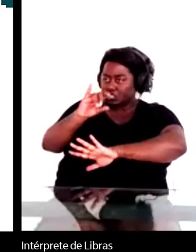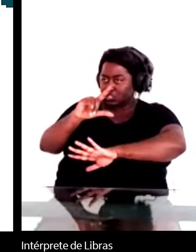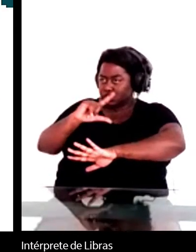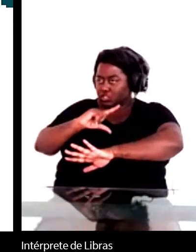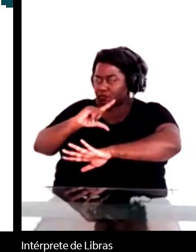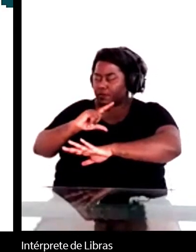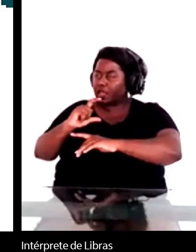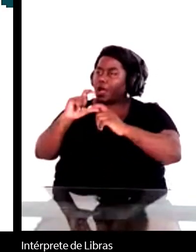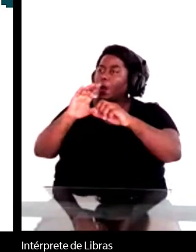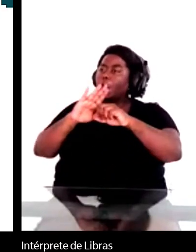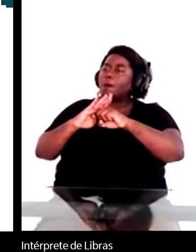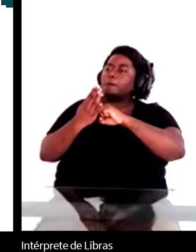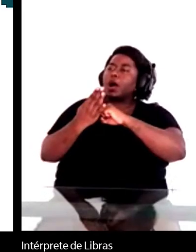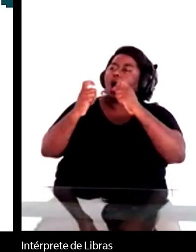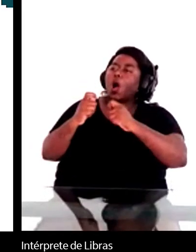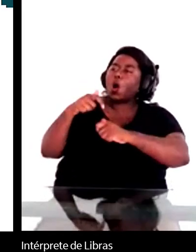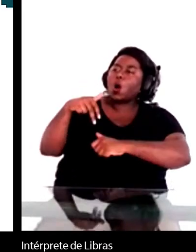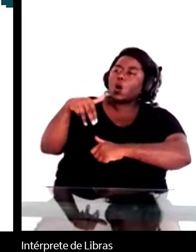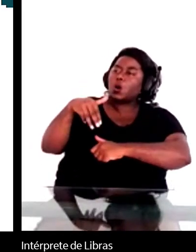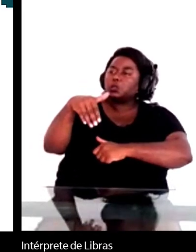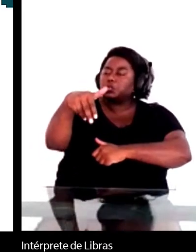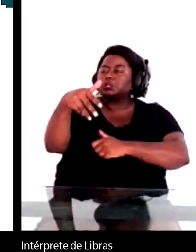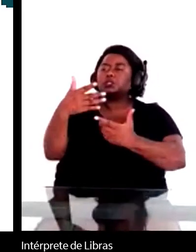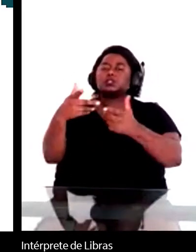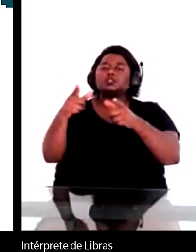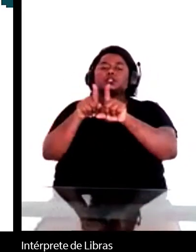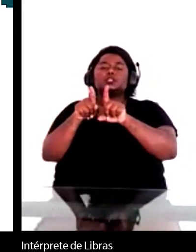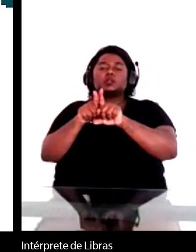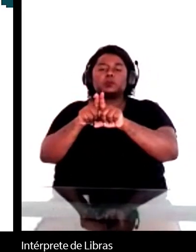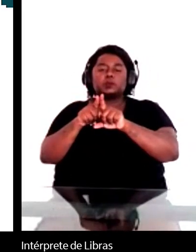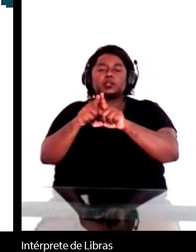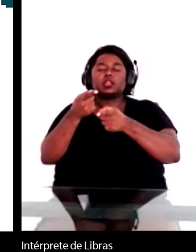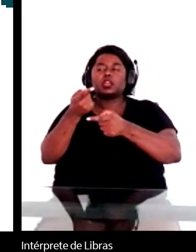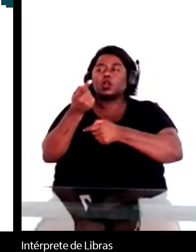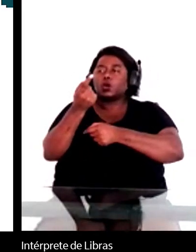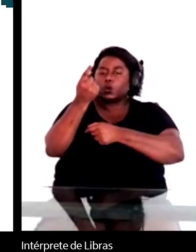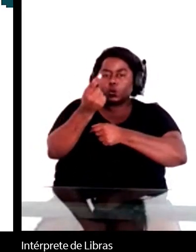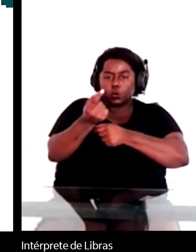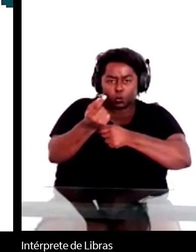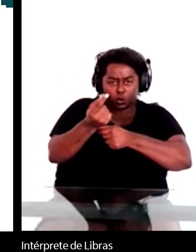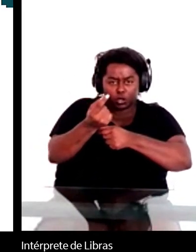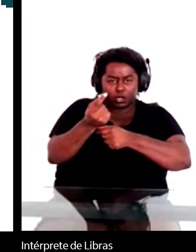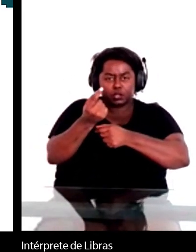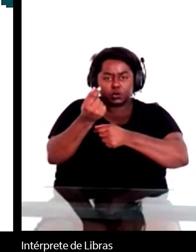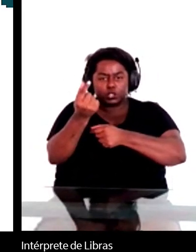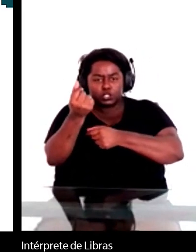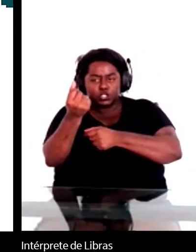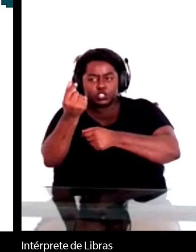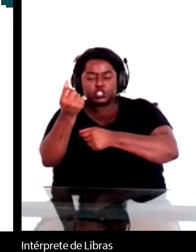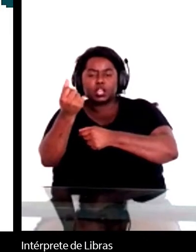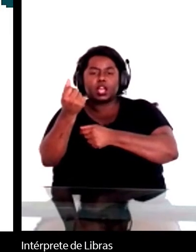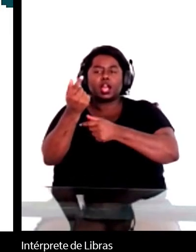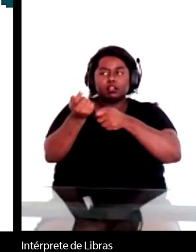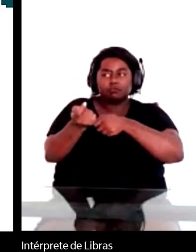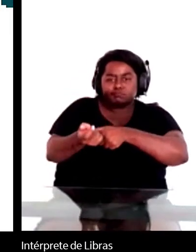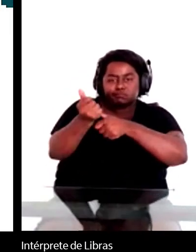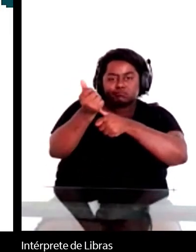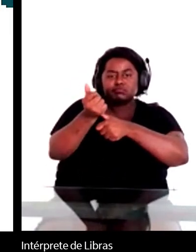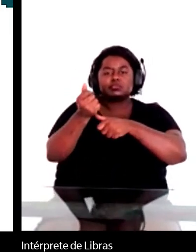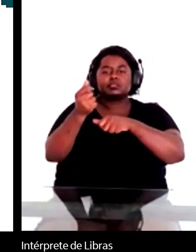onde andava e a quantia de gratificação. Quando não vinha a quantia, vinha a promessa, gratificiar-se